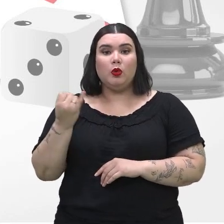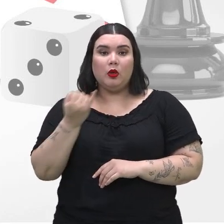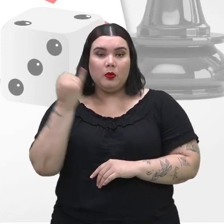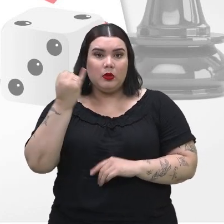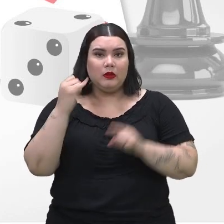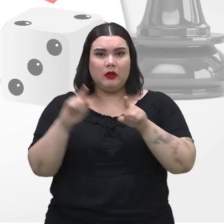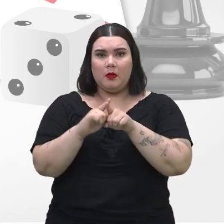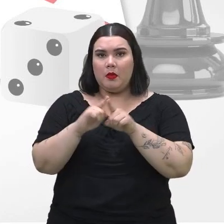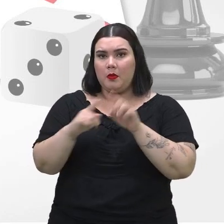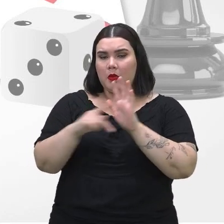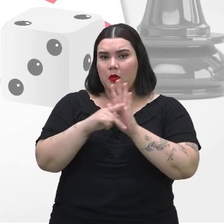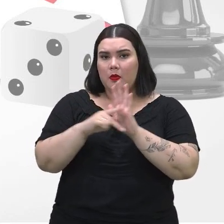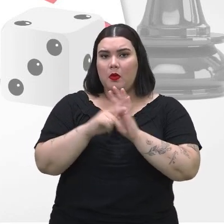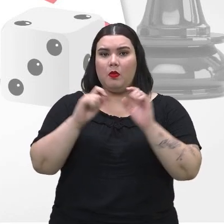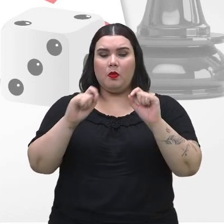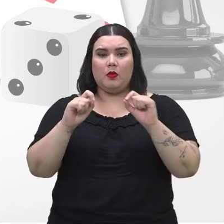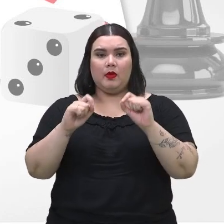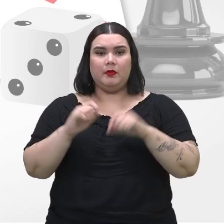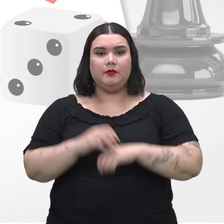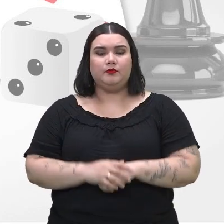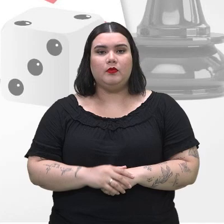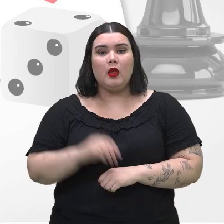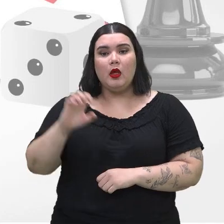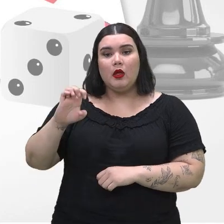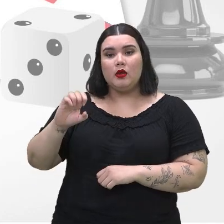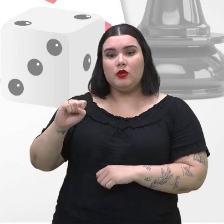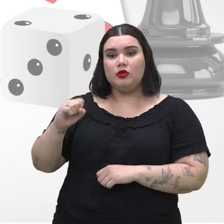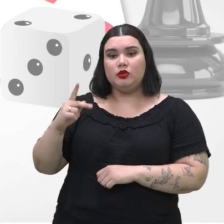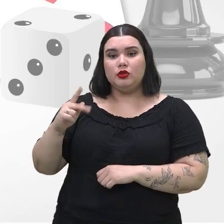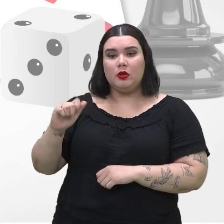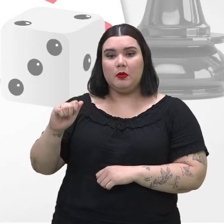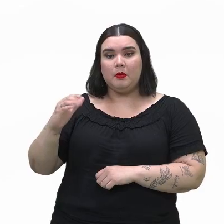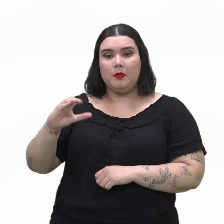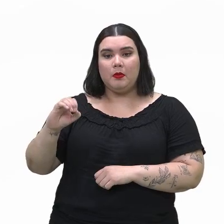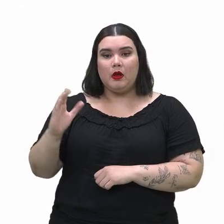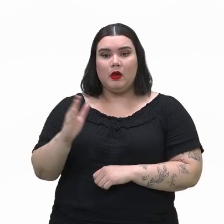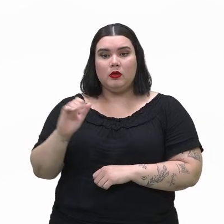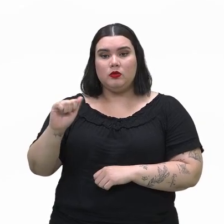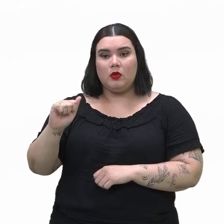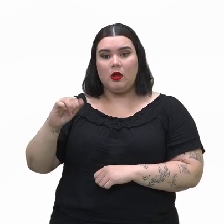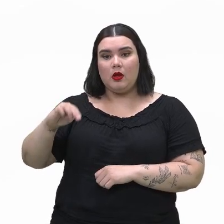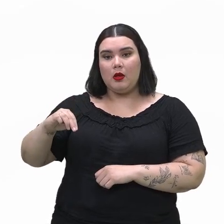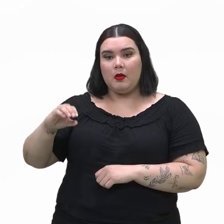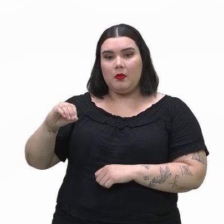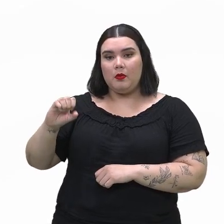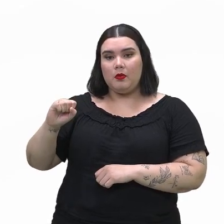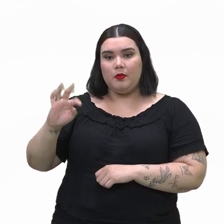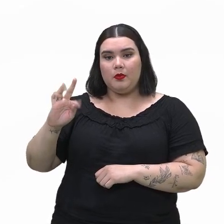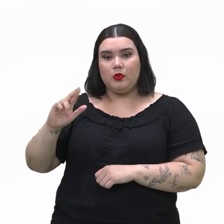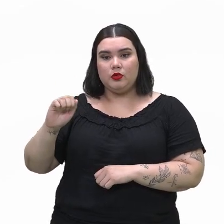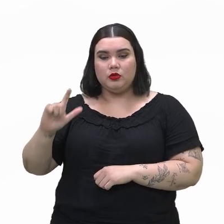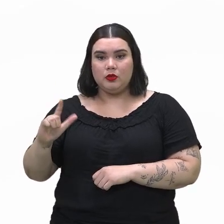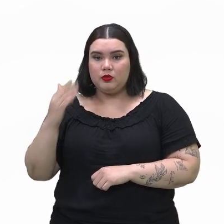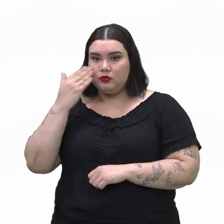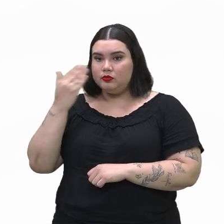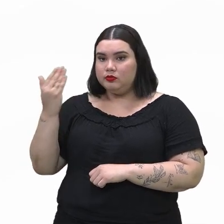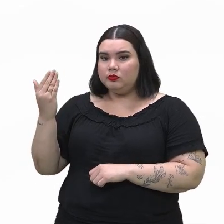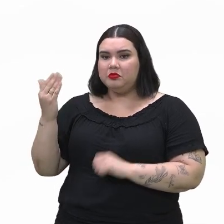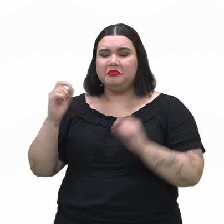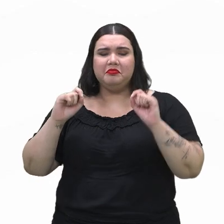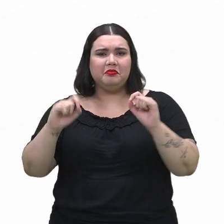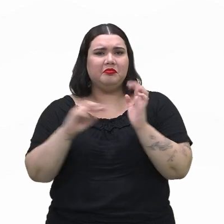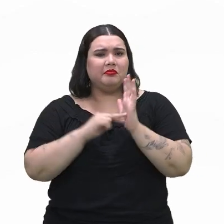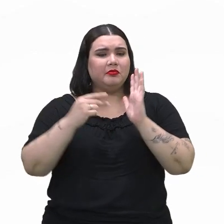probabilidade é o espaço amostral. O que é o espaço amostral? Vem comigo aqui na tela. O espaço amostral é o